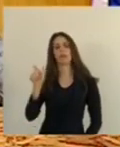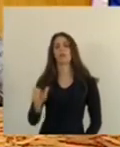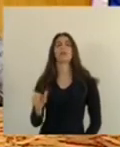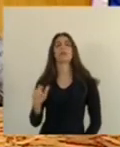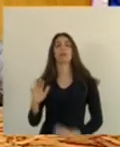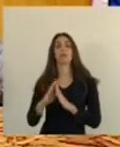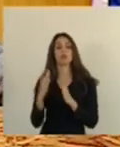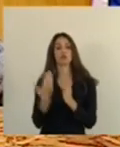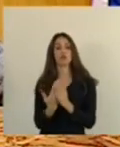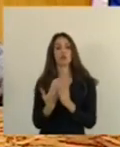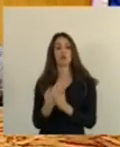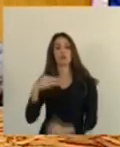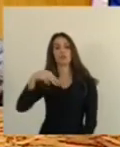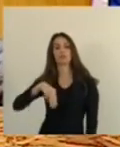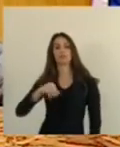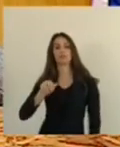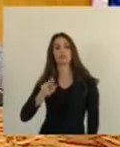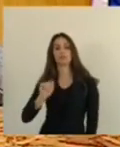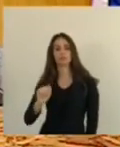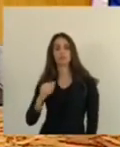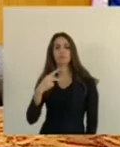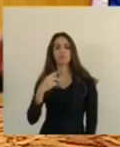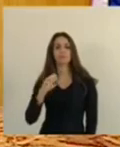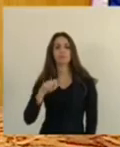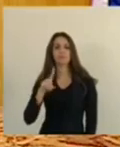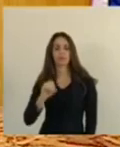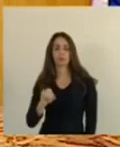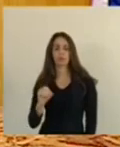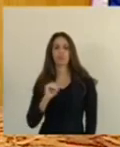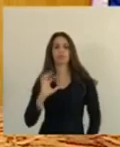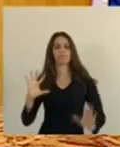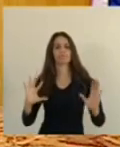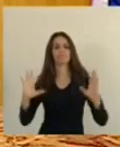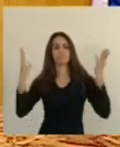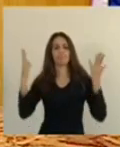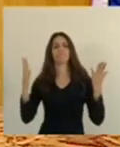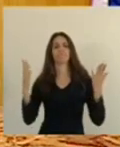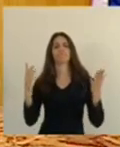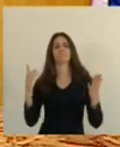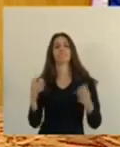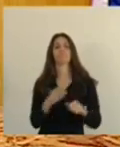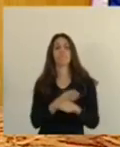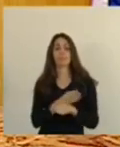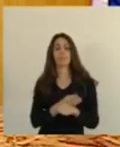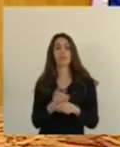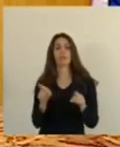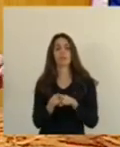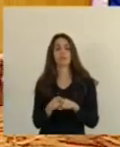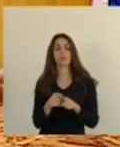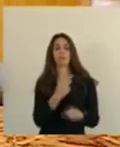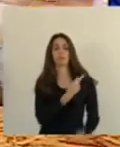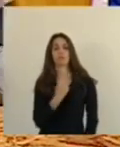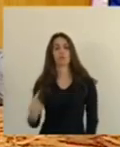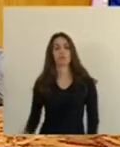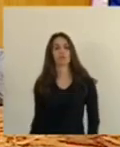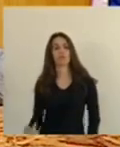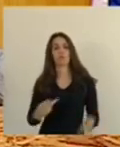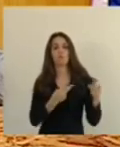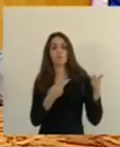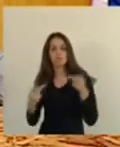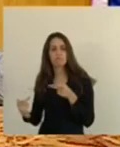escolar, está comemorando a Serra também, essa conquista. O governador esteve na cidade no último sábado